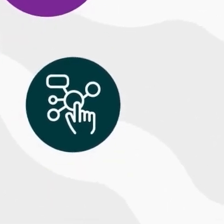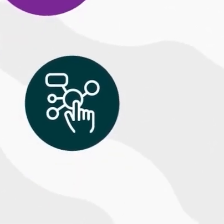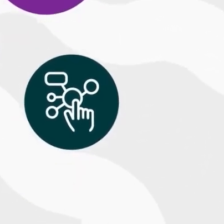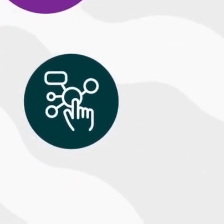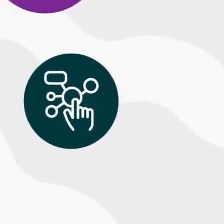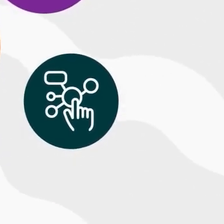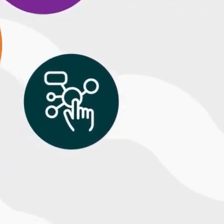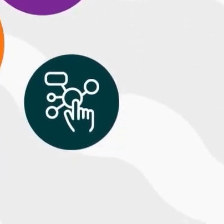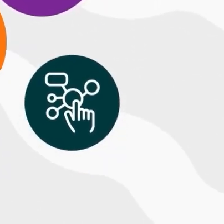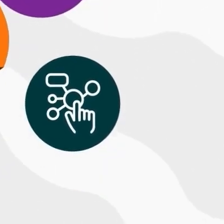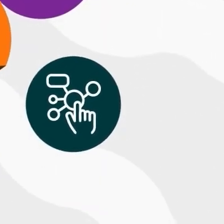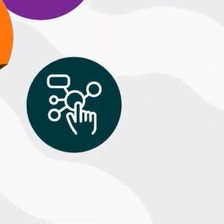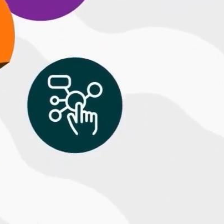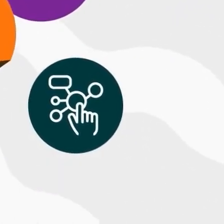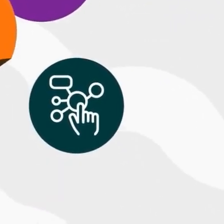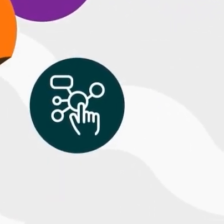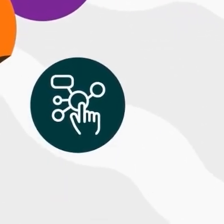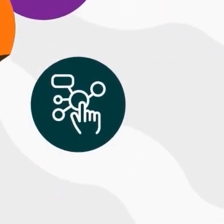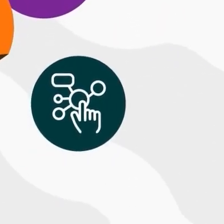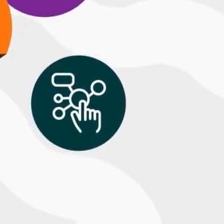tchau tchau